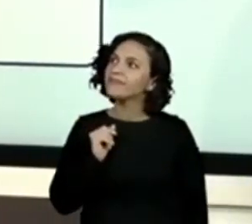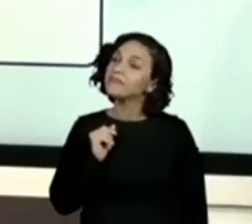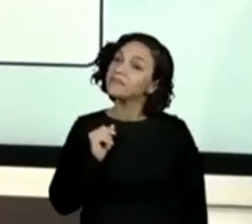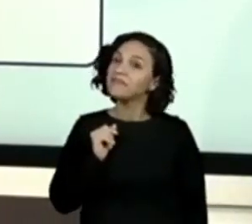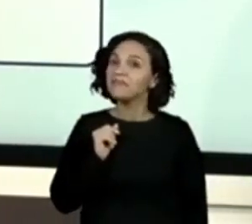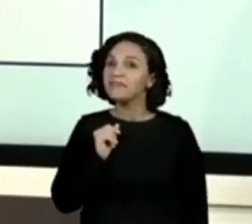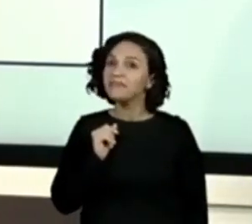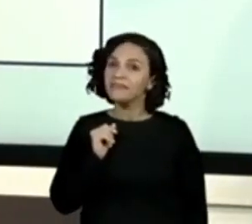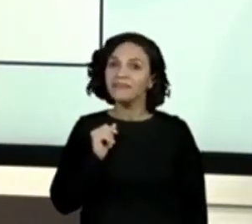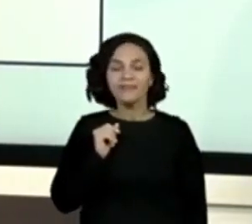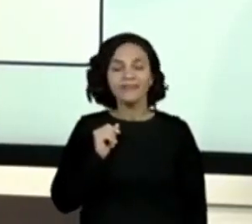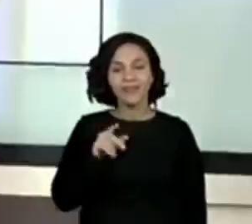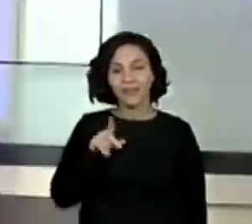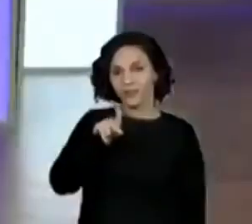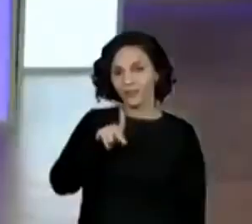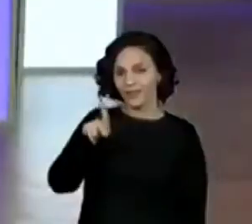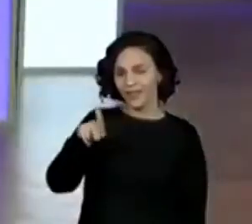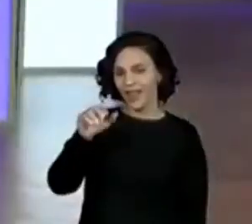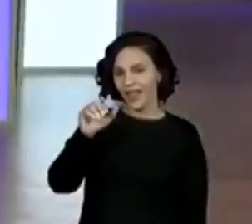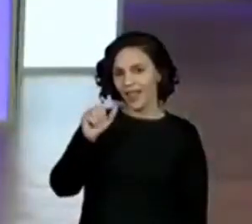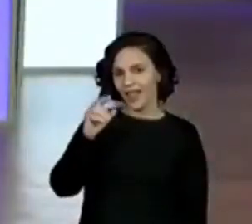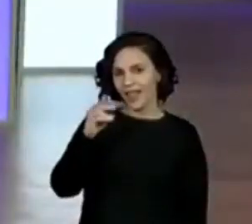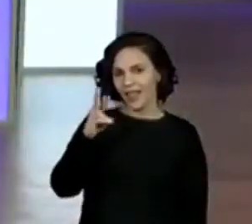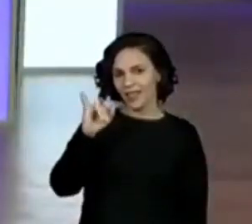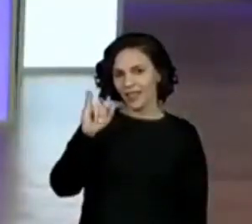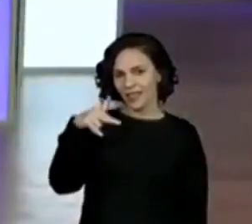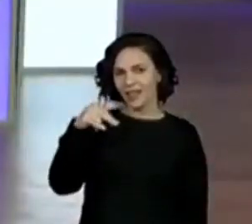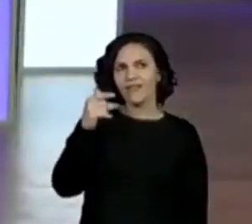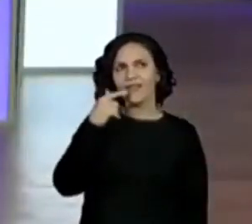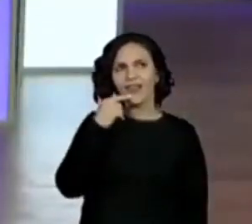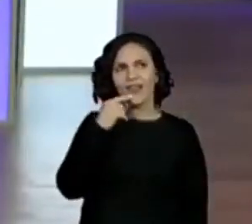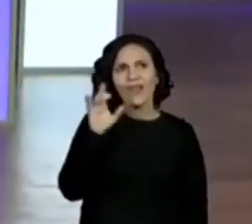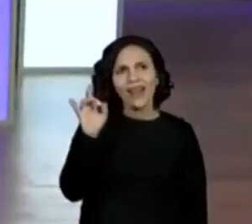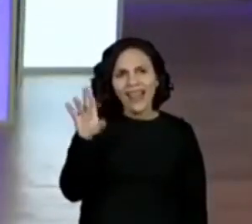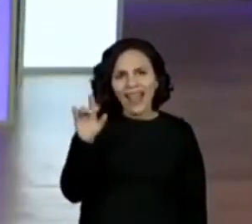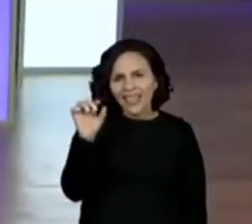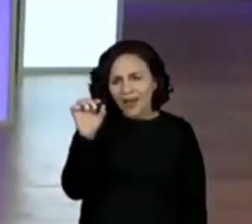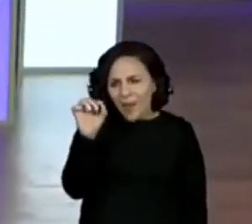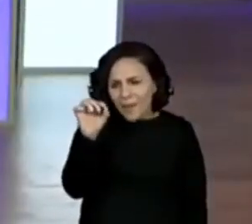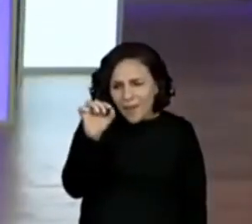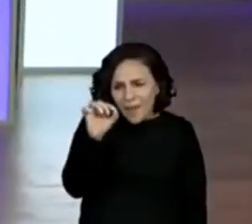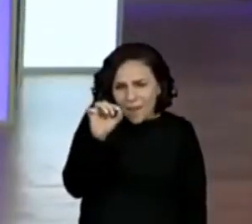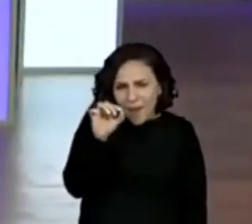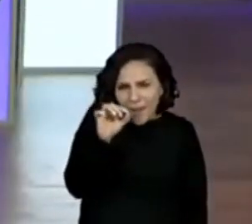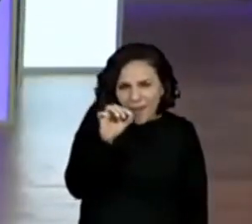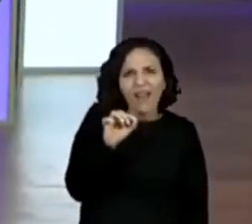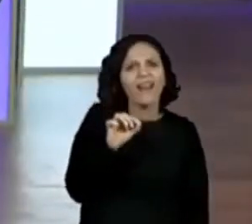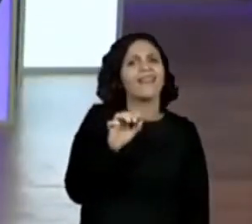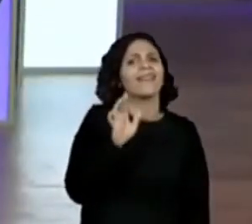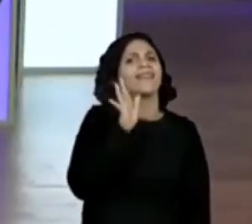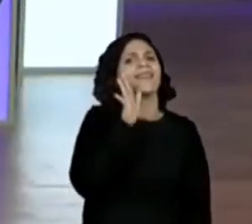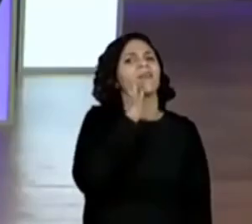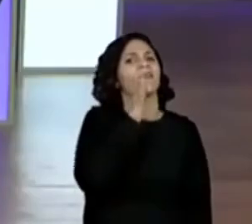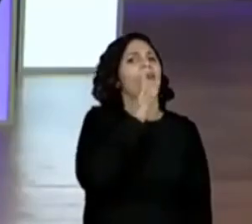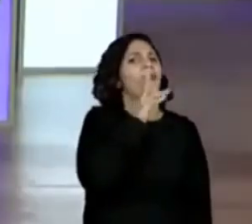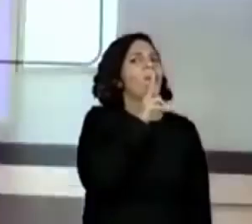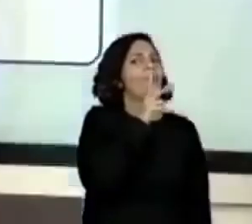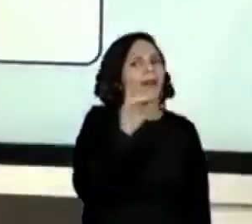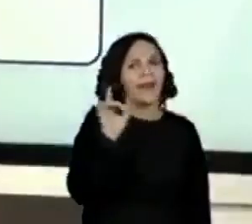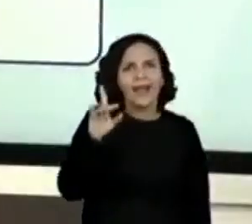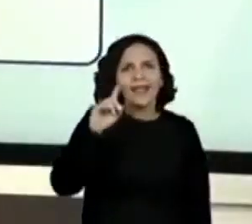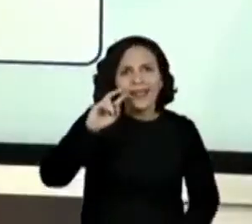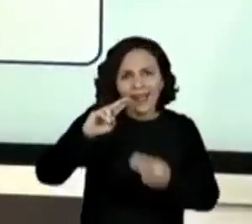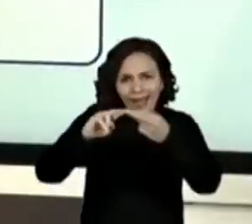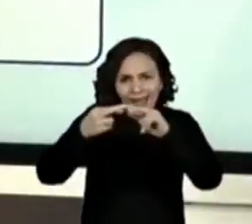A pró Adriana falou, contar os gomos. Professora Adriana, aí a gente ia demorar um tempão para fazer